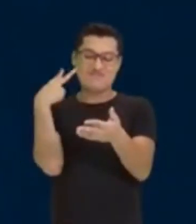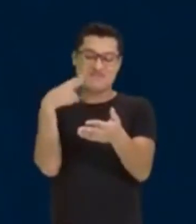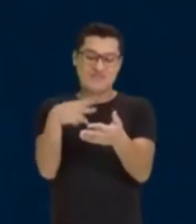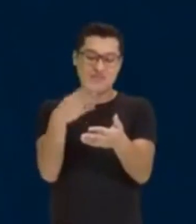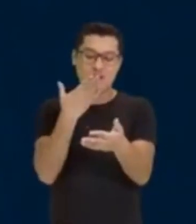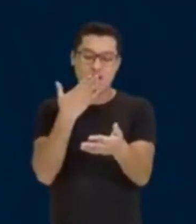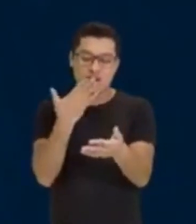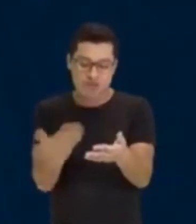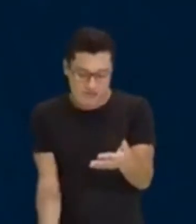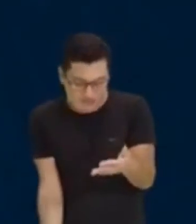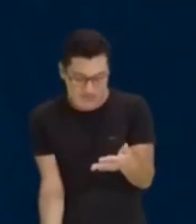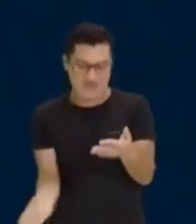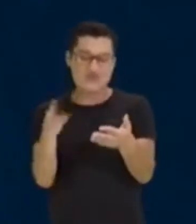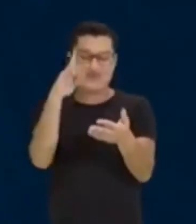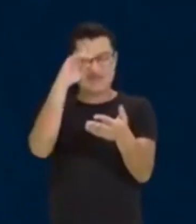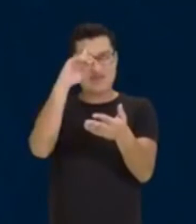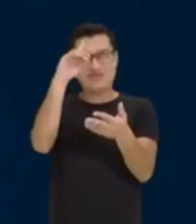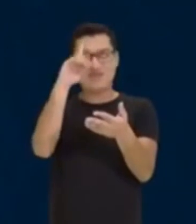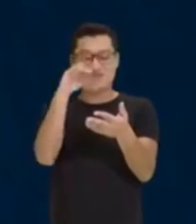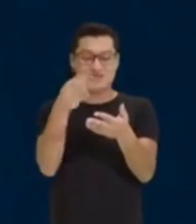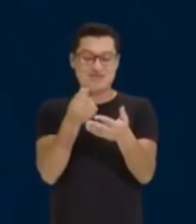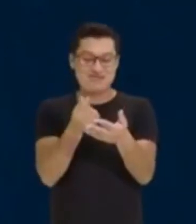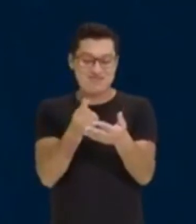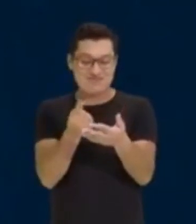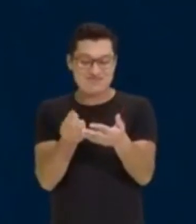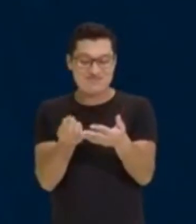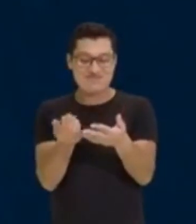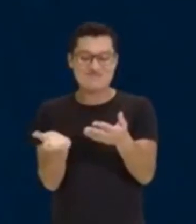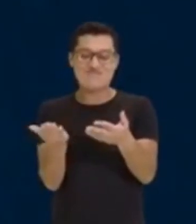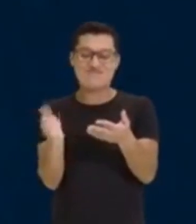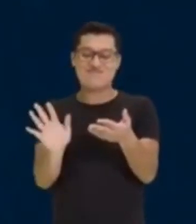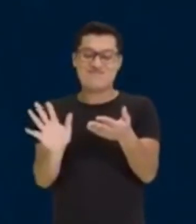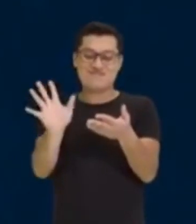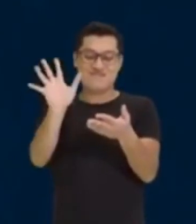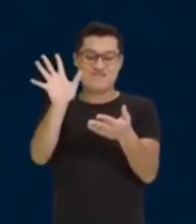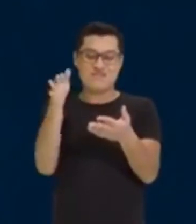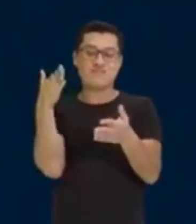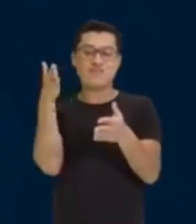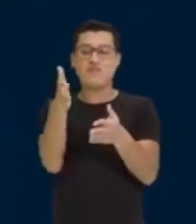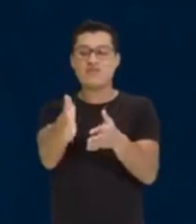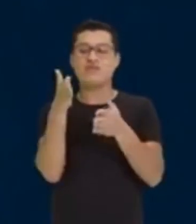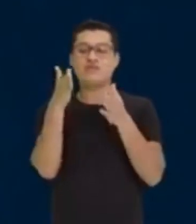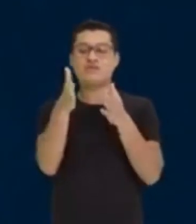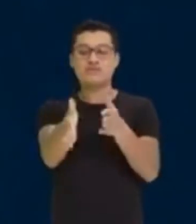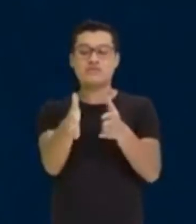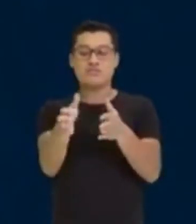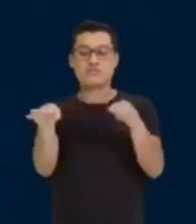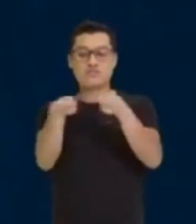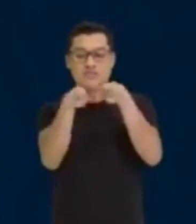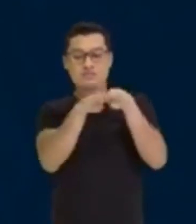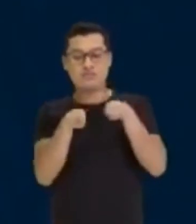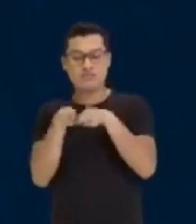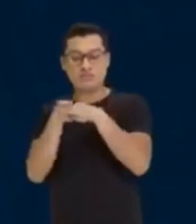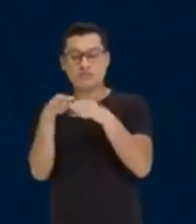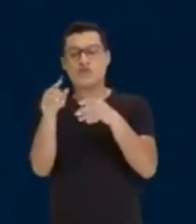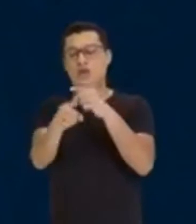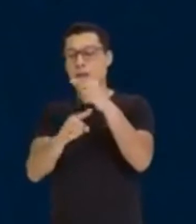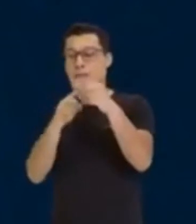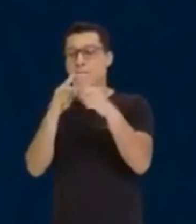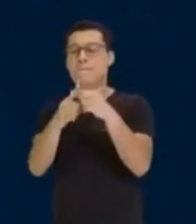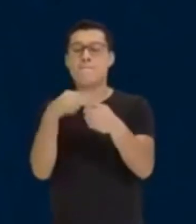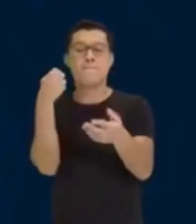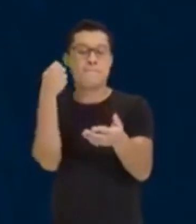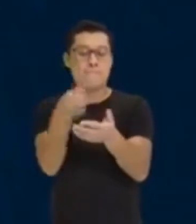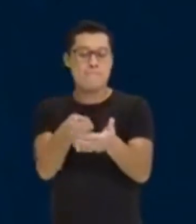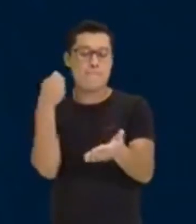do céu. Claro que o valor vai ser diretamente proporcional ao que se gasta. Ou seja, quanto mais se